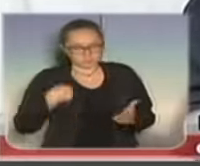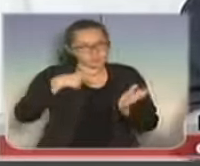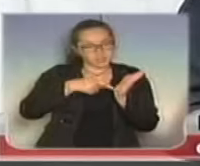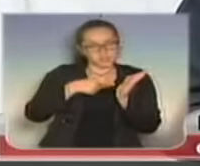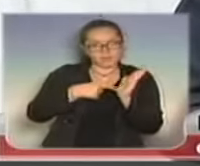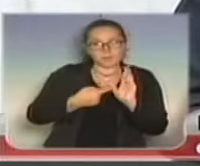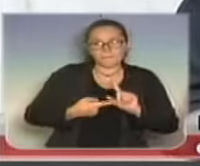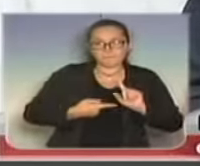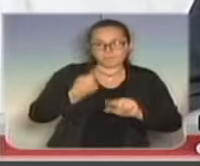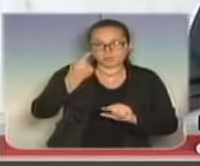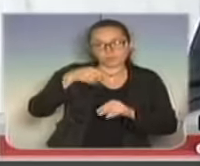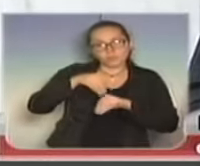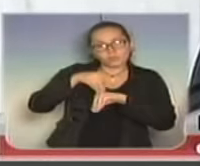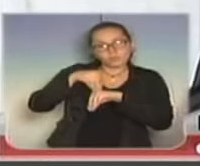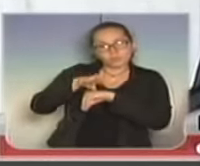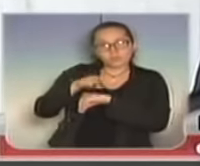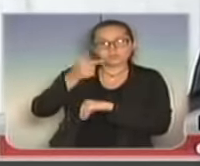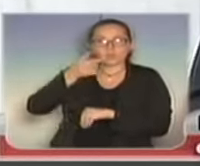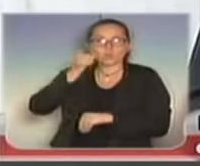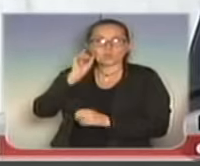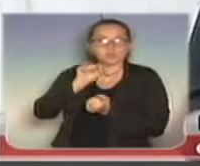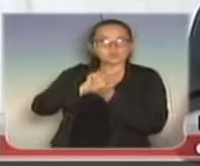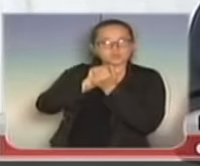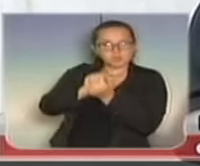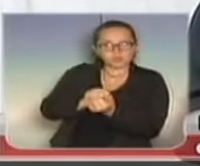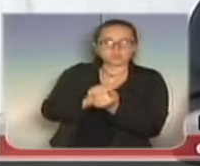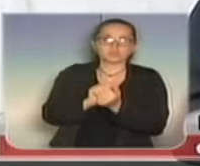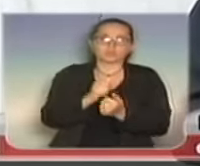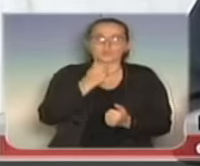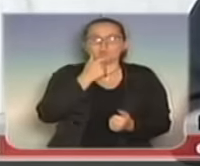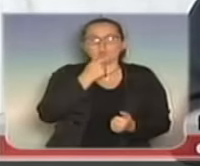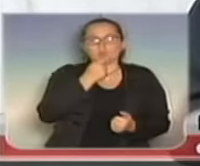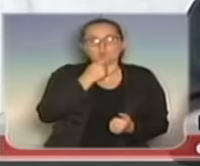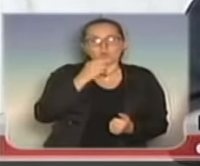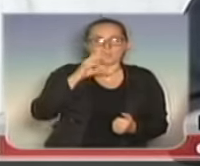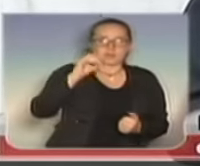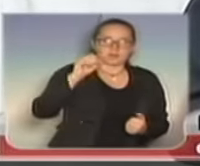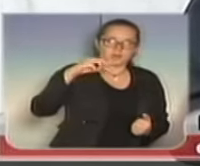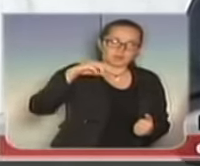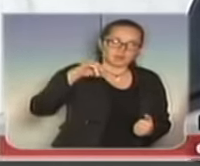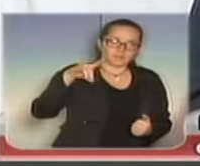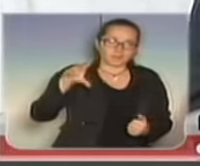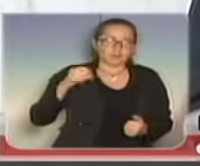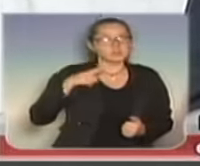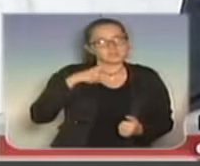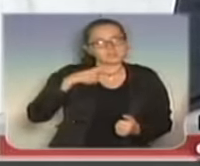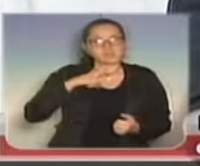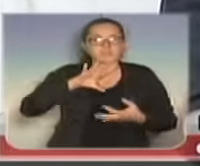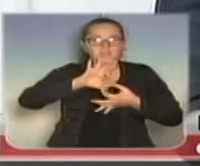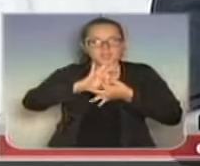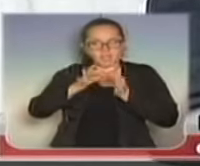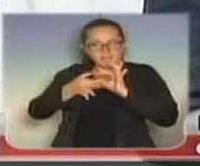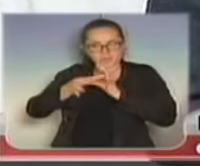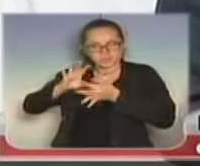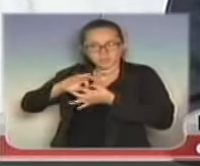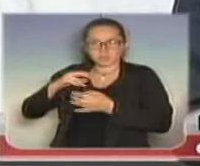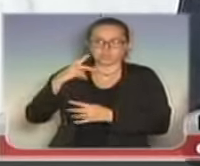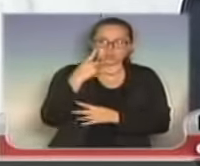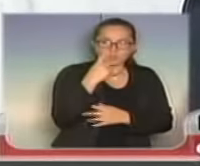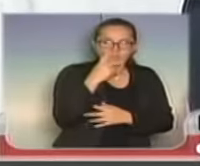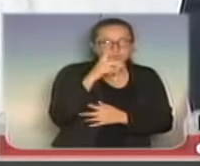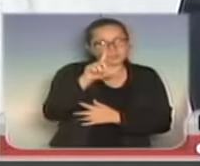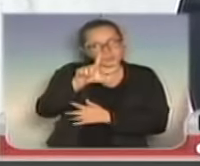primeiro lugar, a informação que ontem, juntamente com o Coronel Camilo, nós entramos com emendas com referência ao PLC